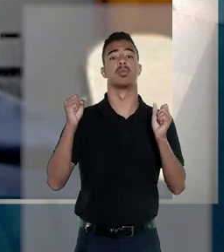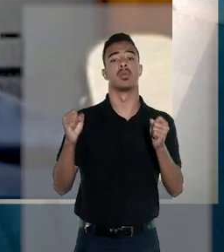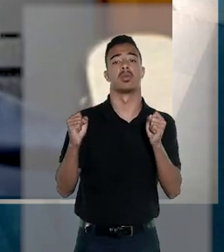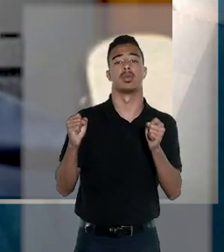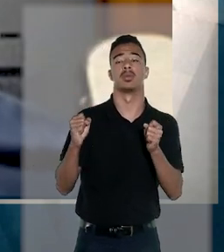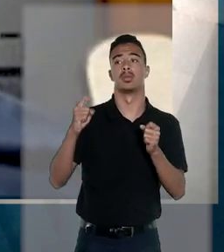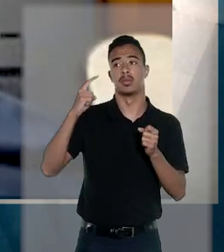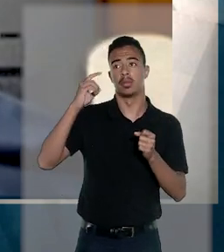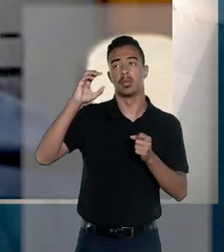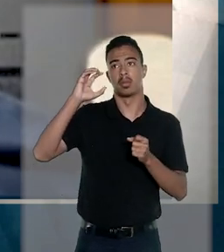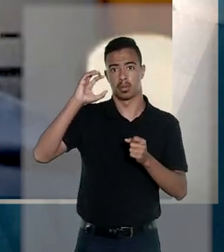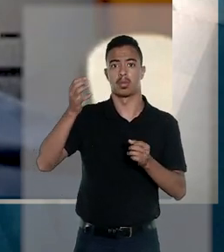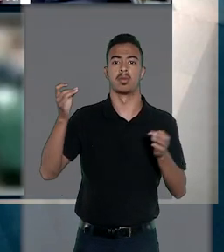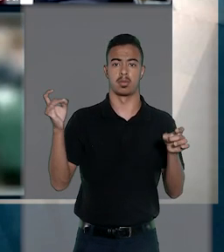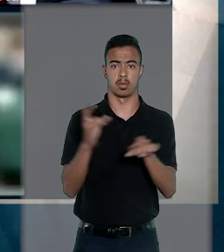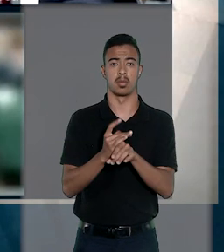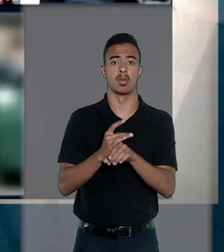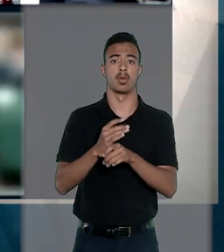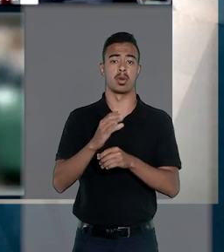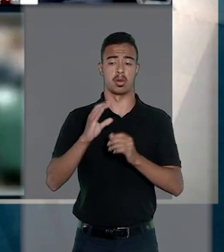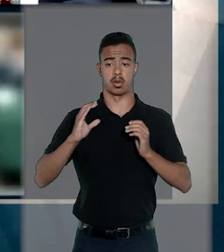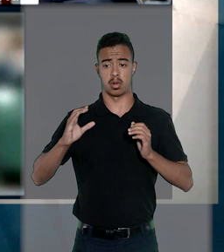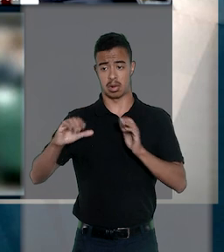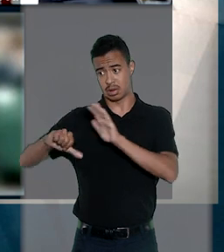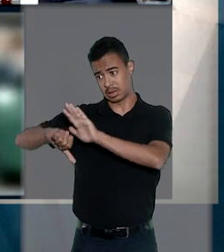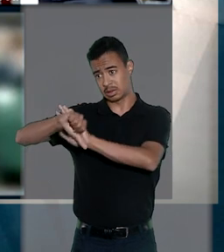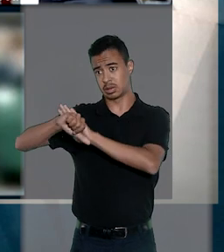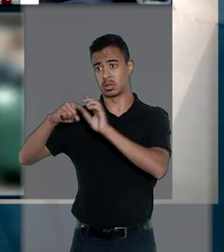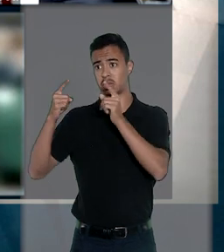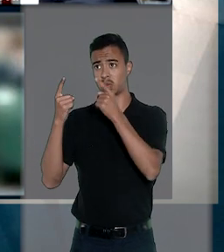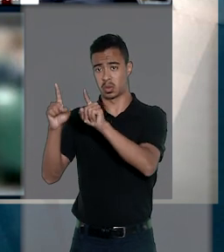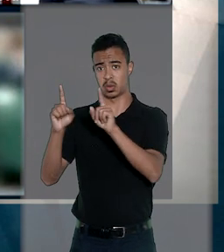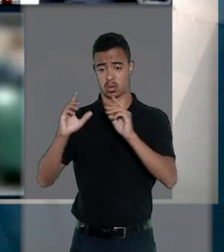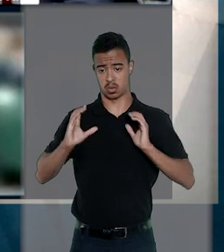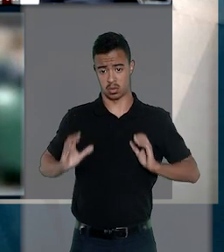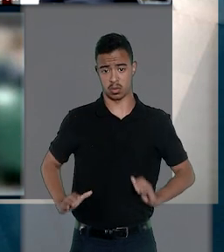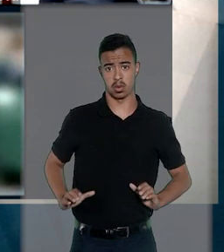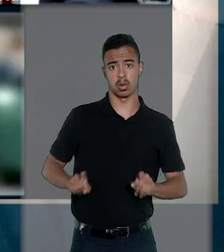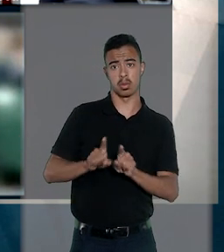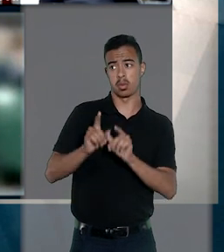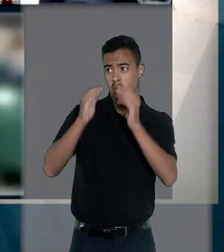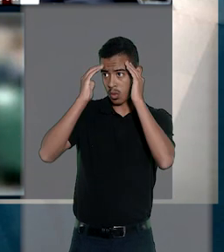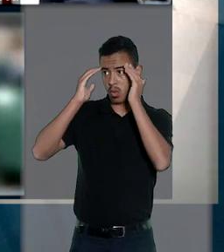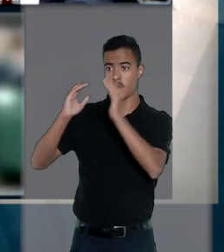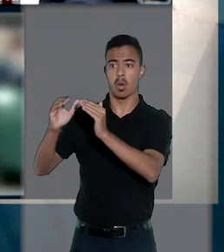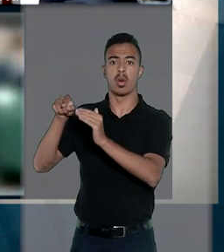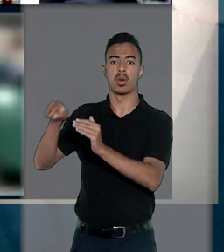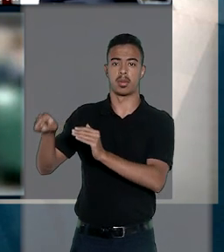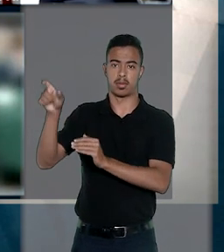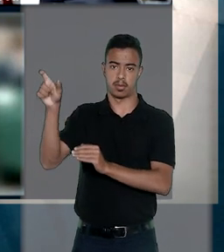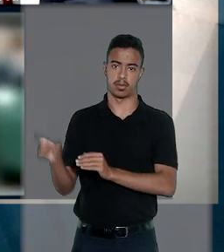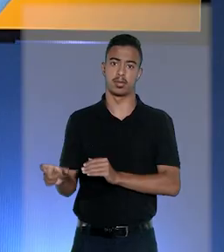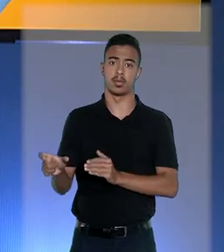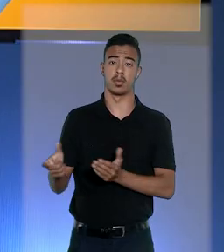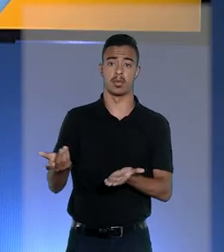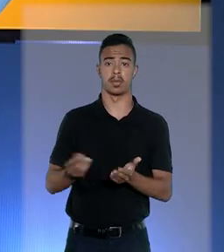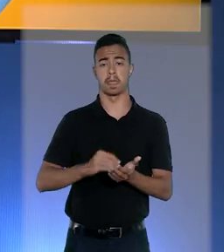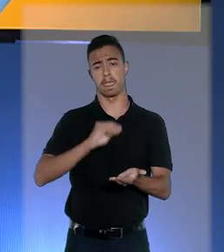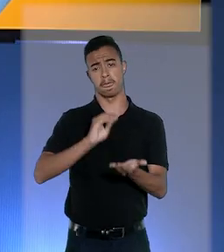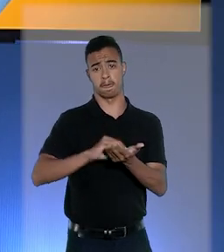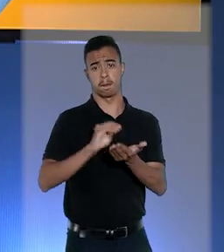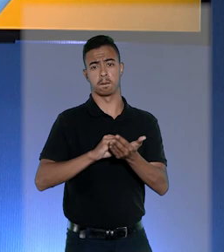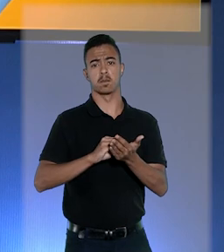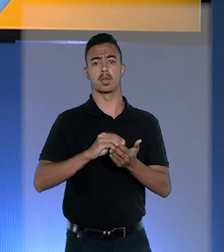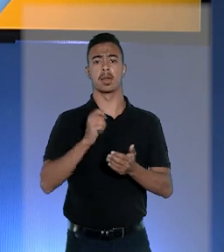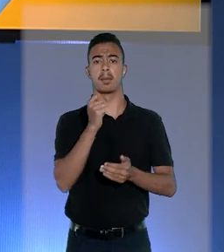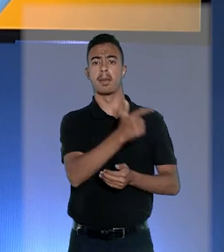que pudessem levar à conclusão de que os crimes contra a honra imputados ao jornalista foram por ele cometidos. Falta de